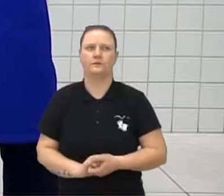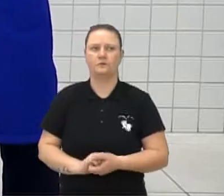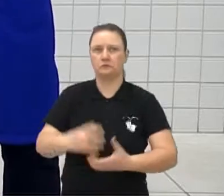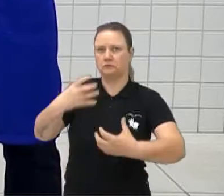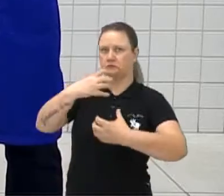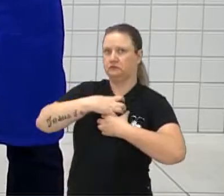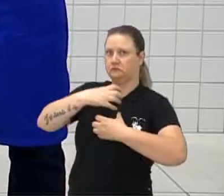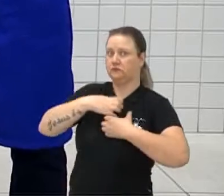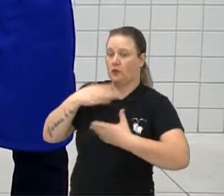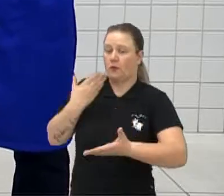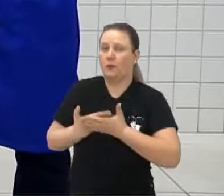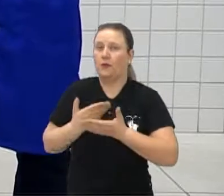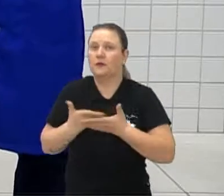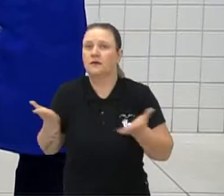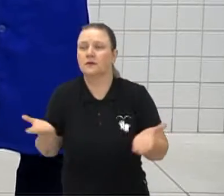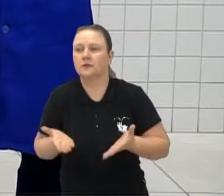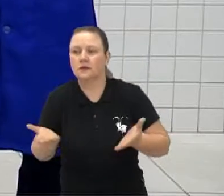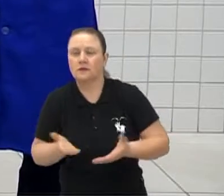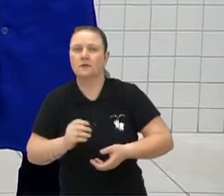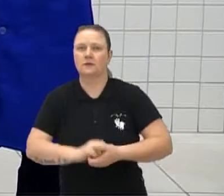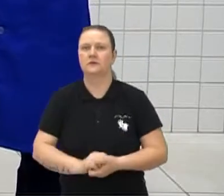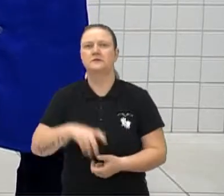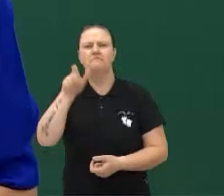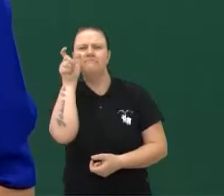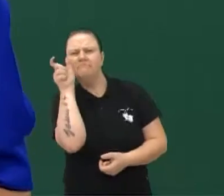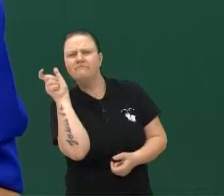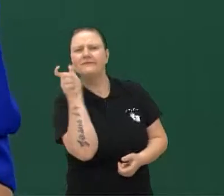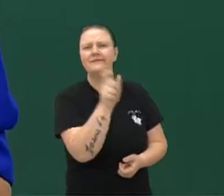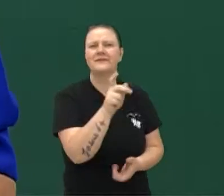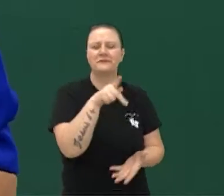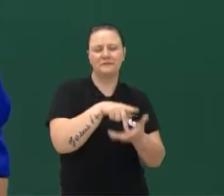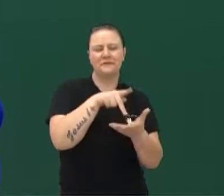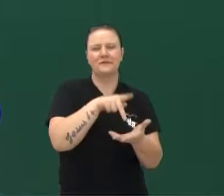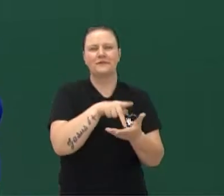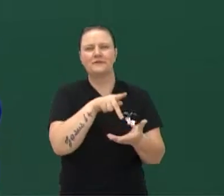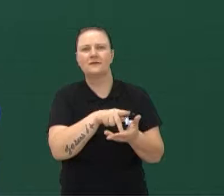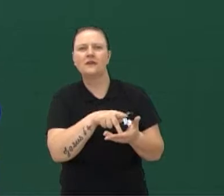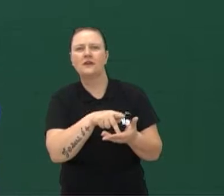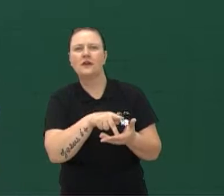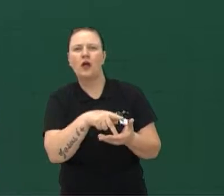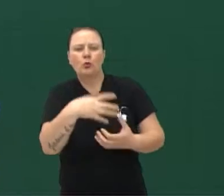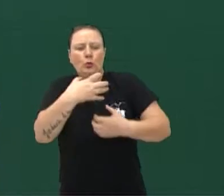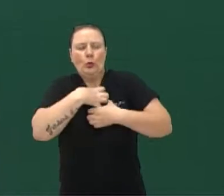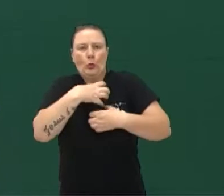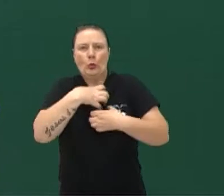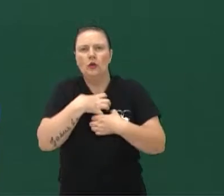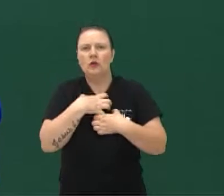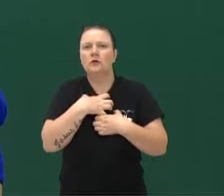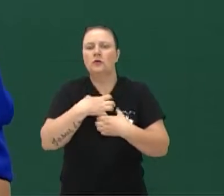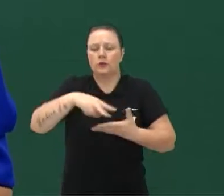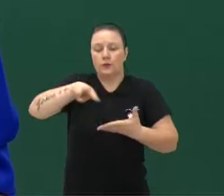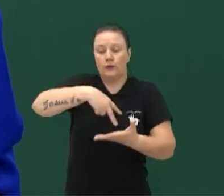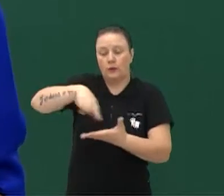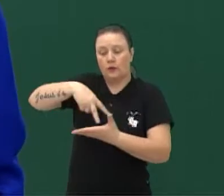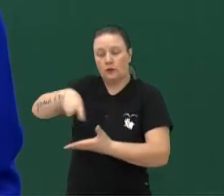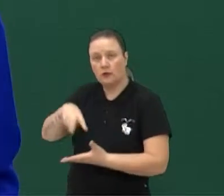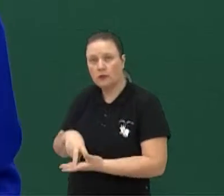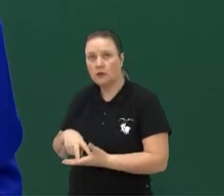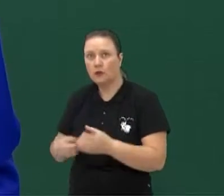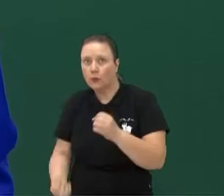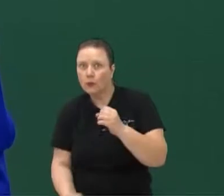E a gente vai ver uma coisa muito interessante nesse estilo. Apesar dele ser um estilo de dança, ele tem uma origem